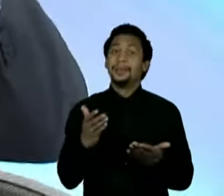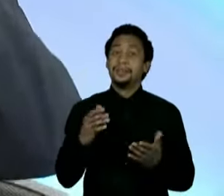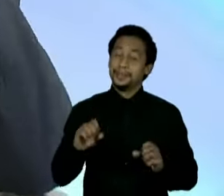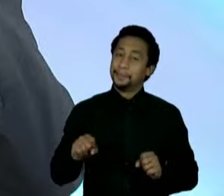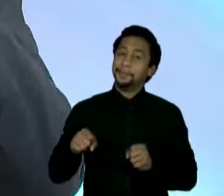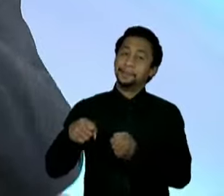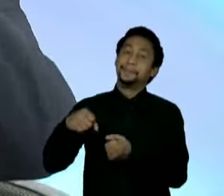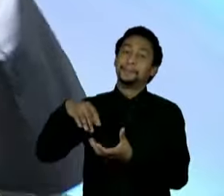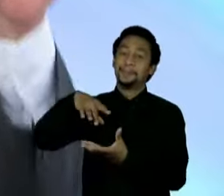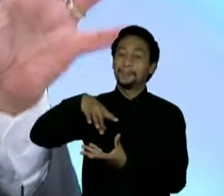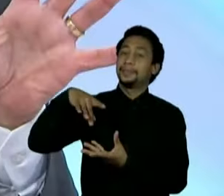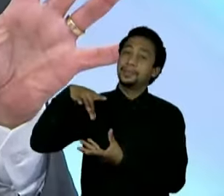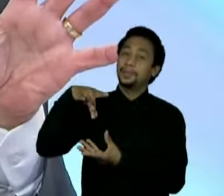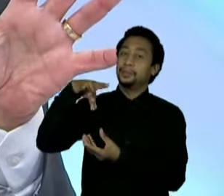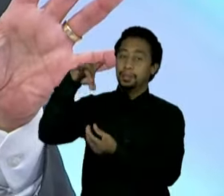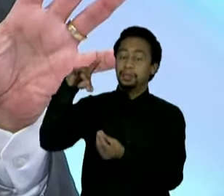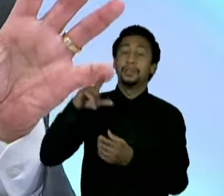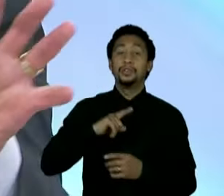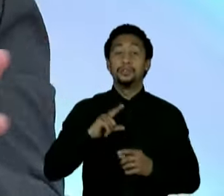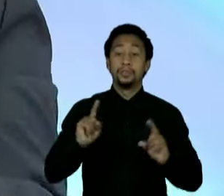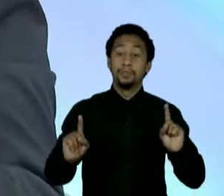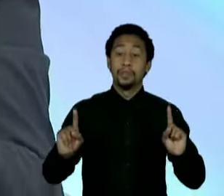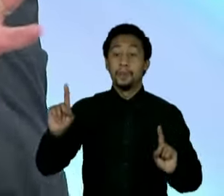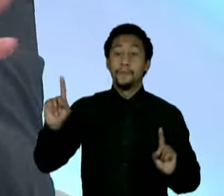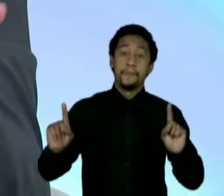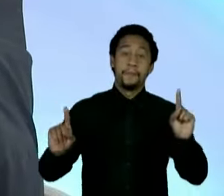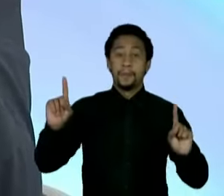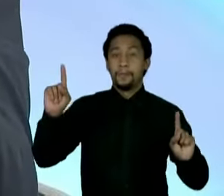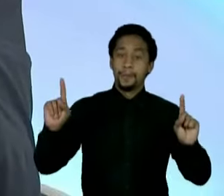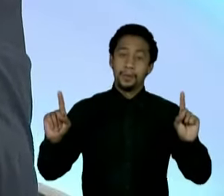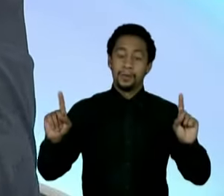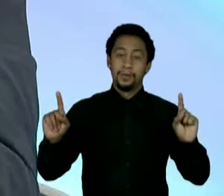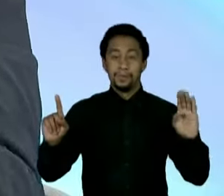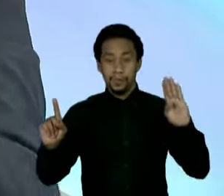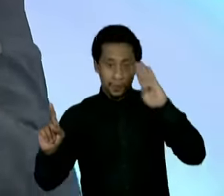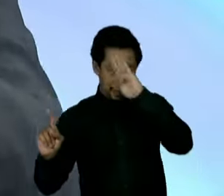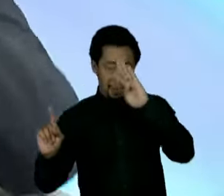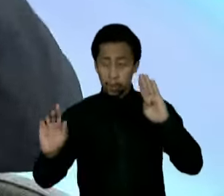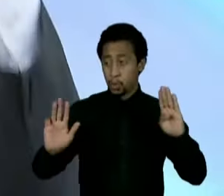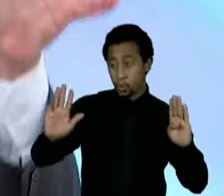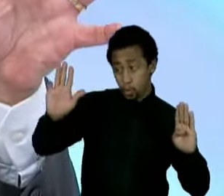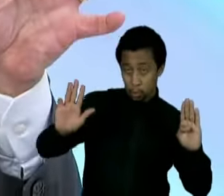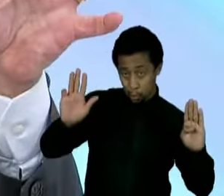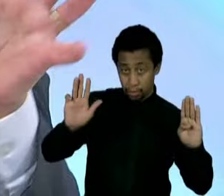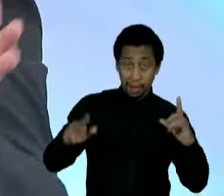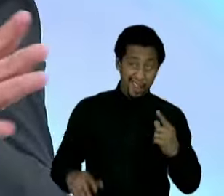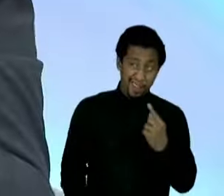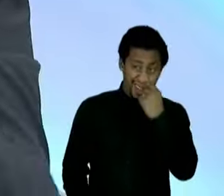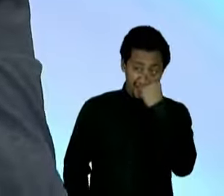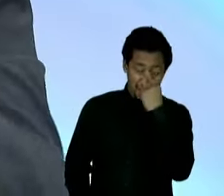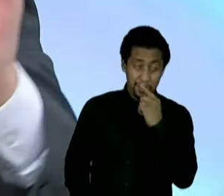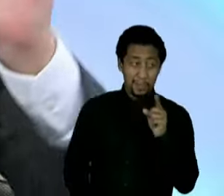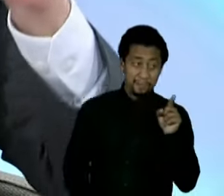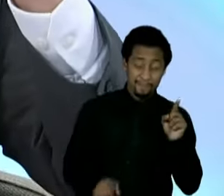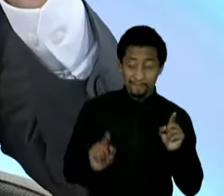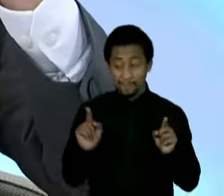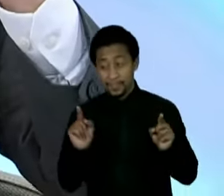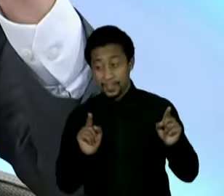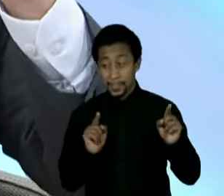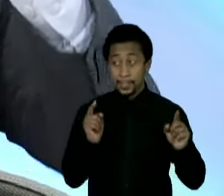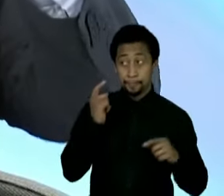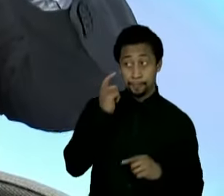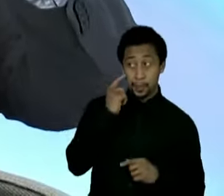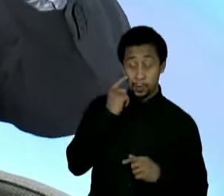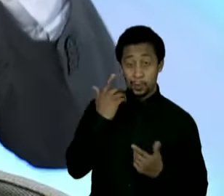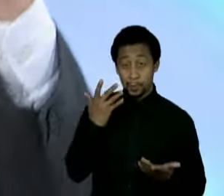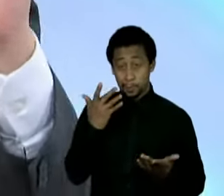dois grandes candidatos no Brasil, duas posições diferentes, e sendo